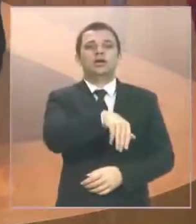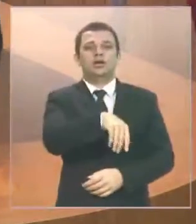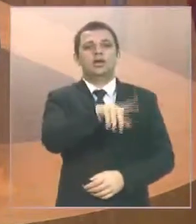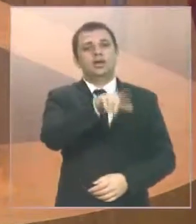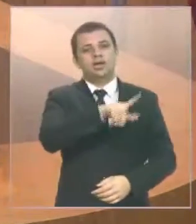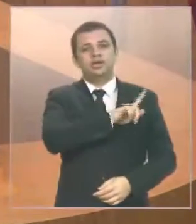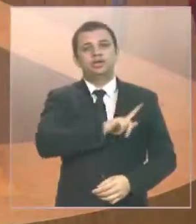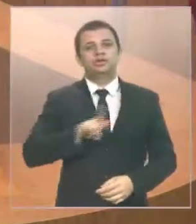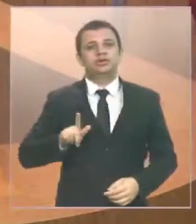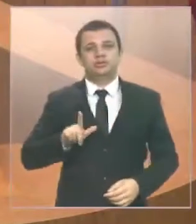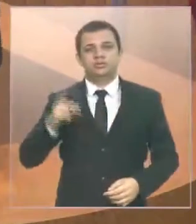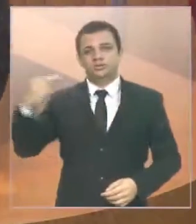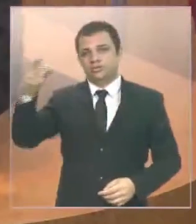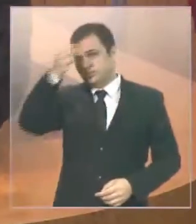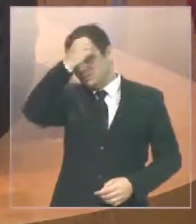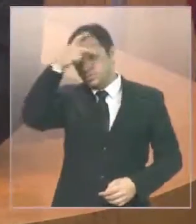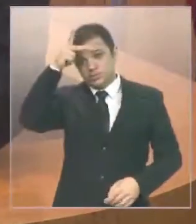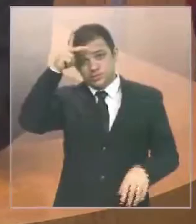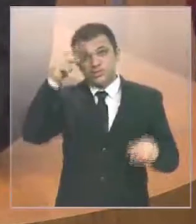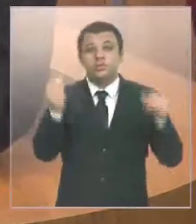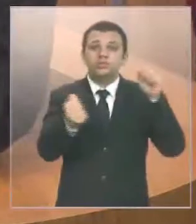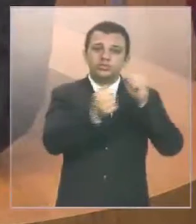prefeito e a filha do prefeito.